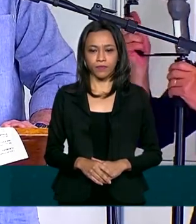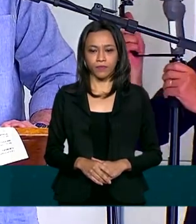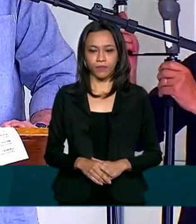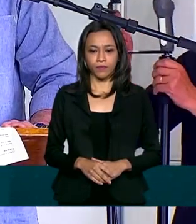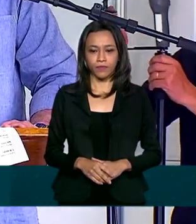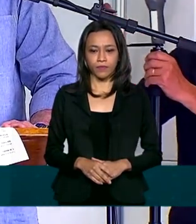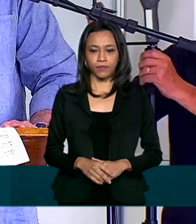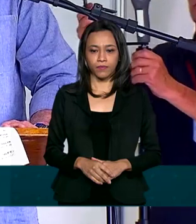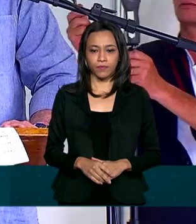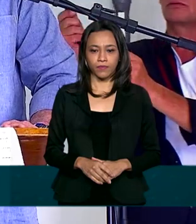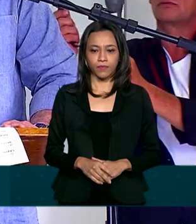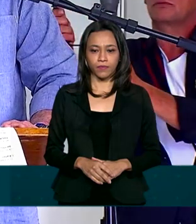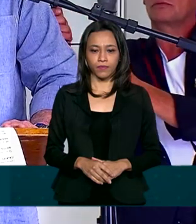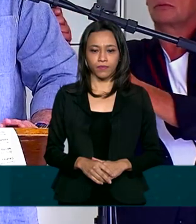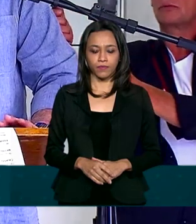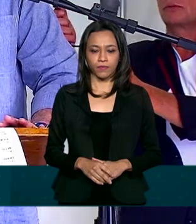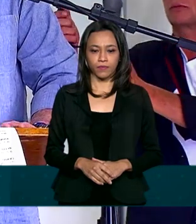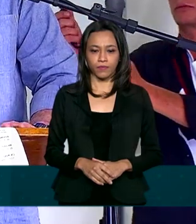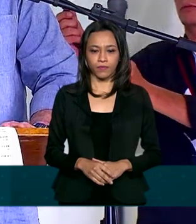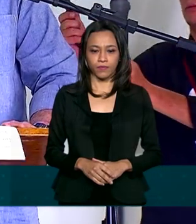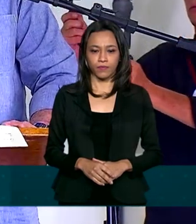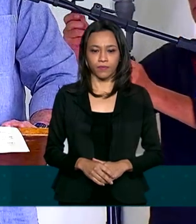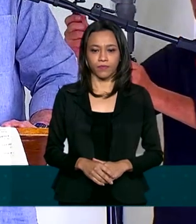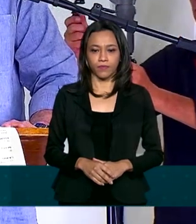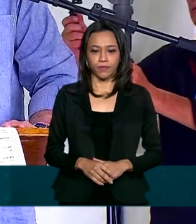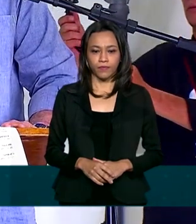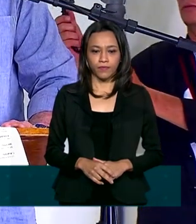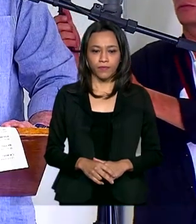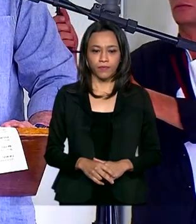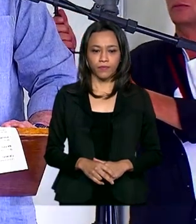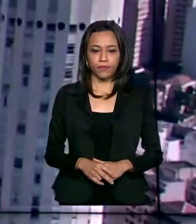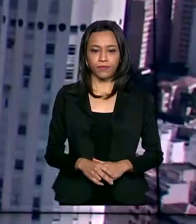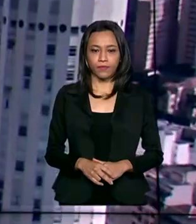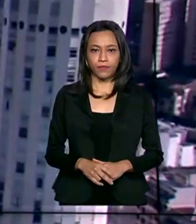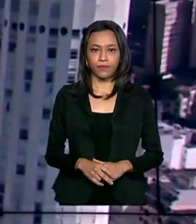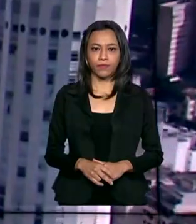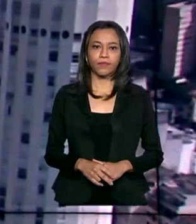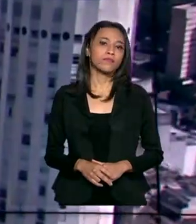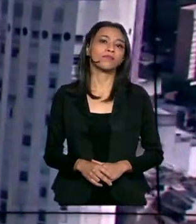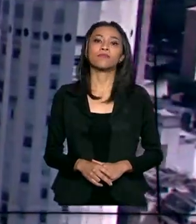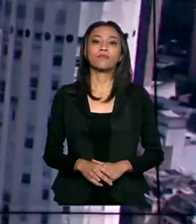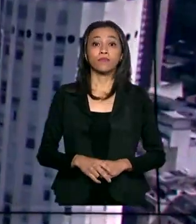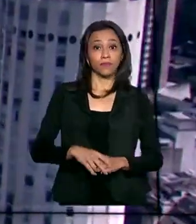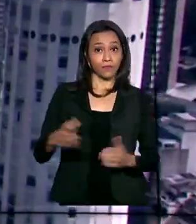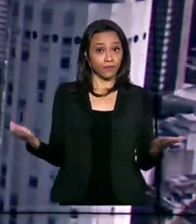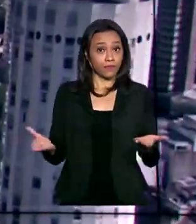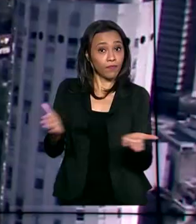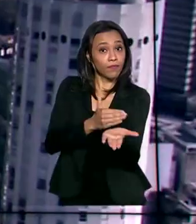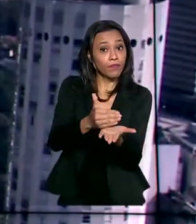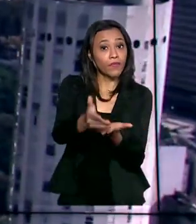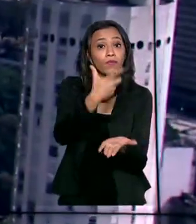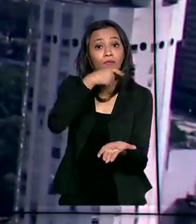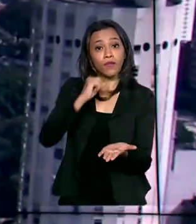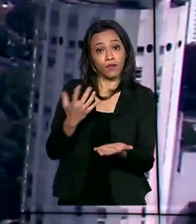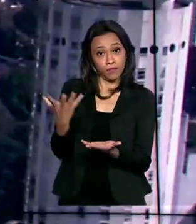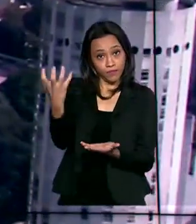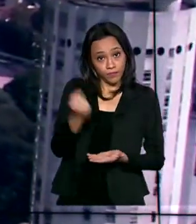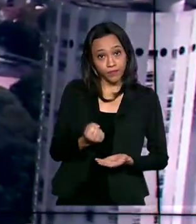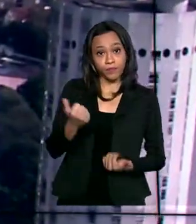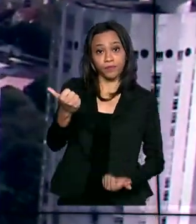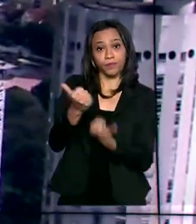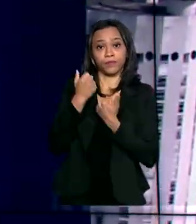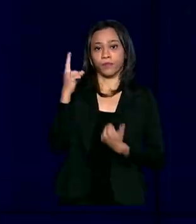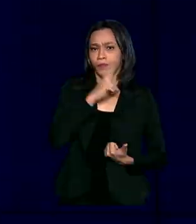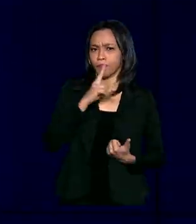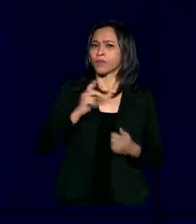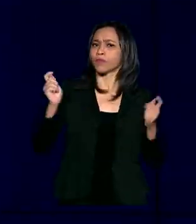a roda da economia volte a funcionar o mais rapidamente possível. A partir de agora, quem recebe o auxílio emergencial vai poder